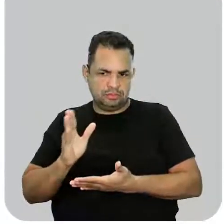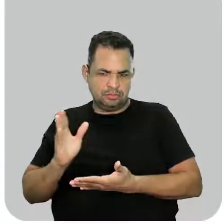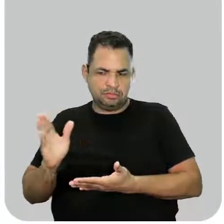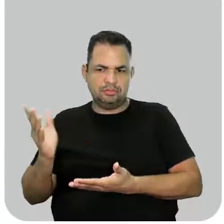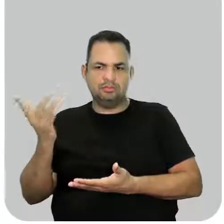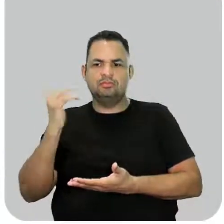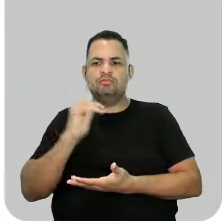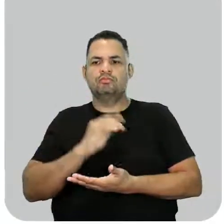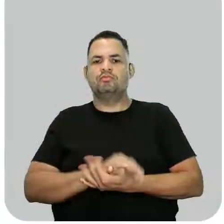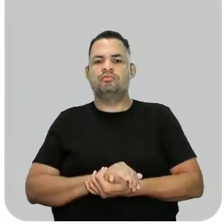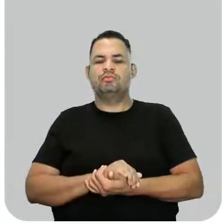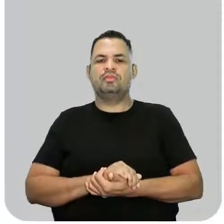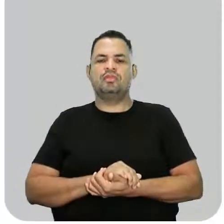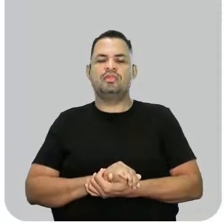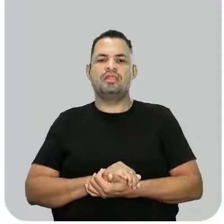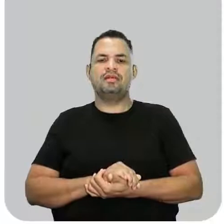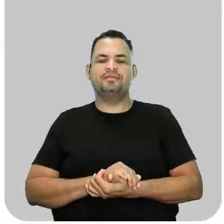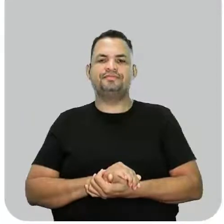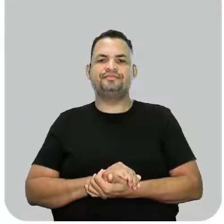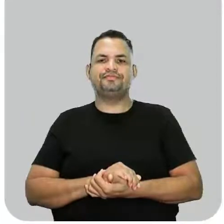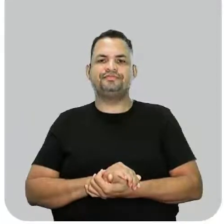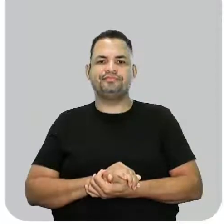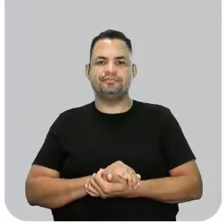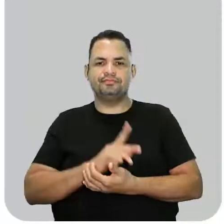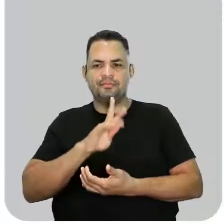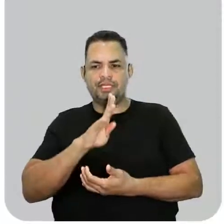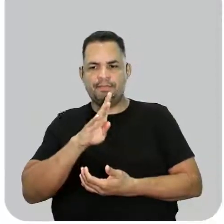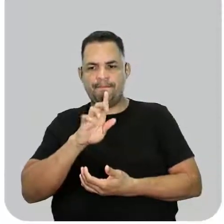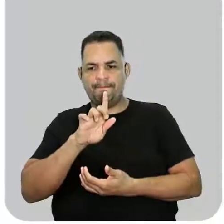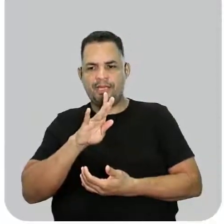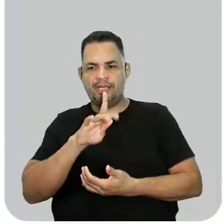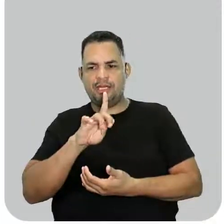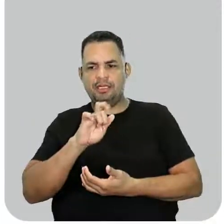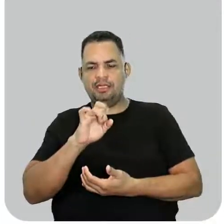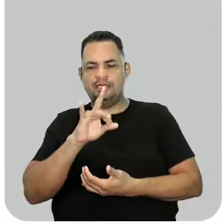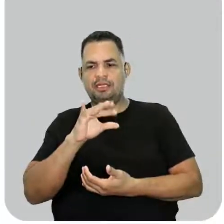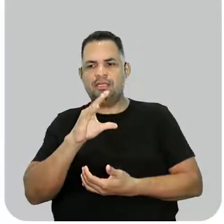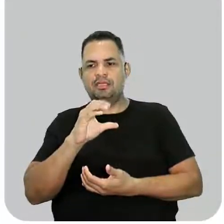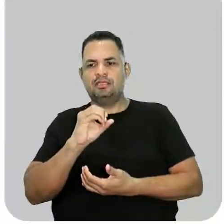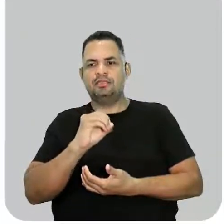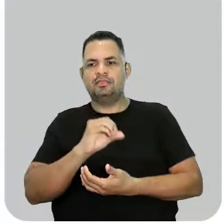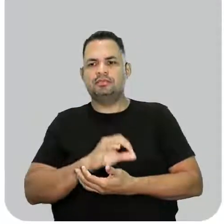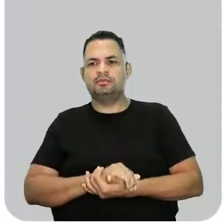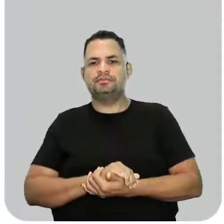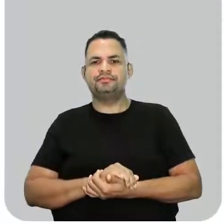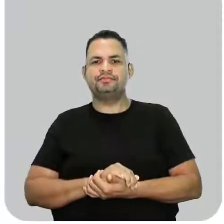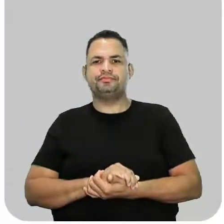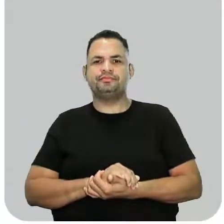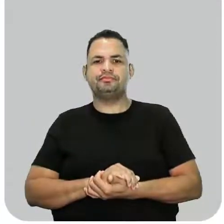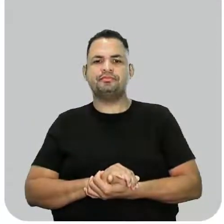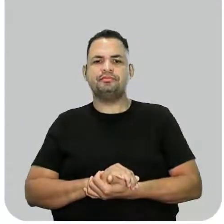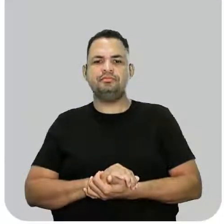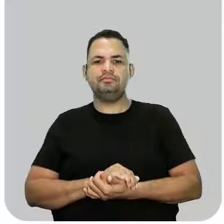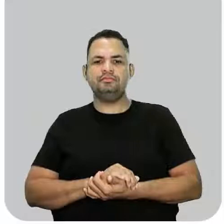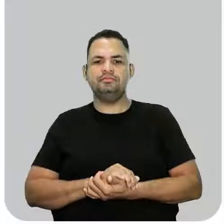próximo vai indo. O belírio. E aí você vai ter a ordem crescente de número atômico.